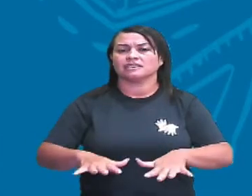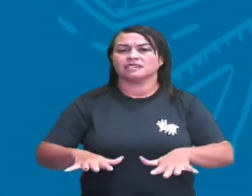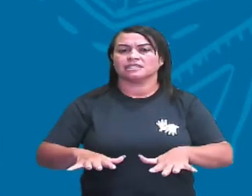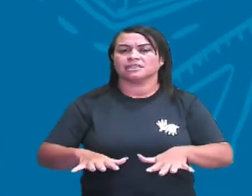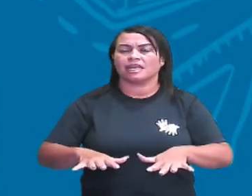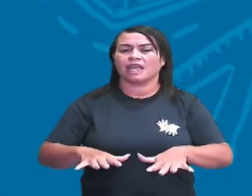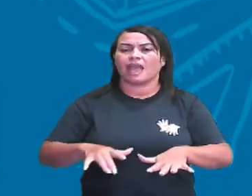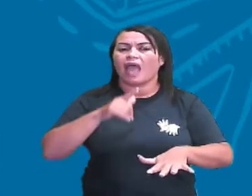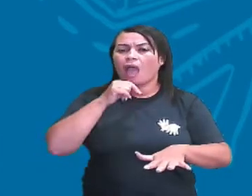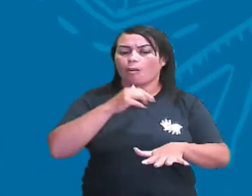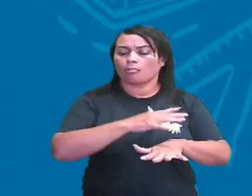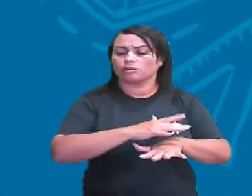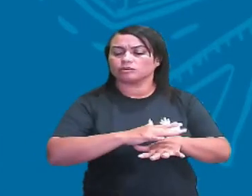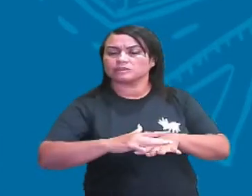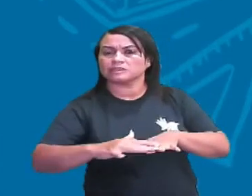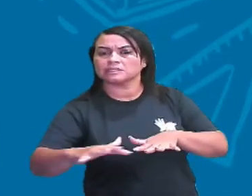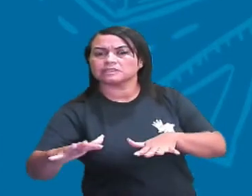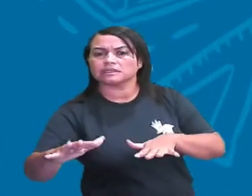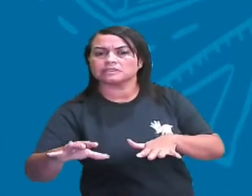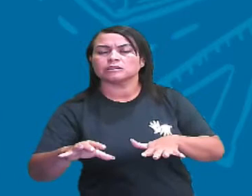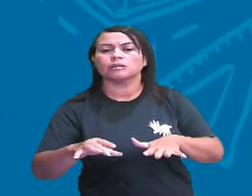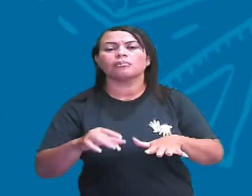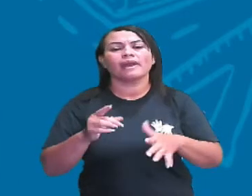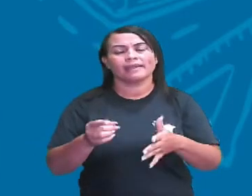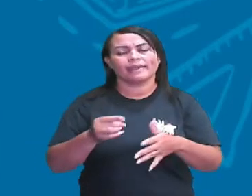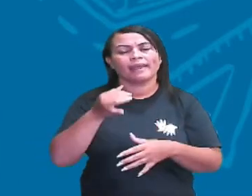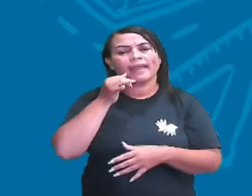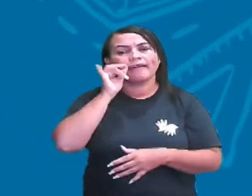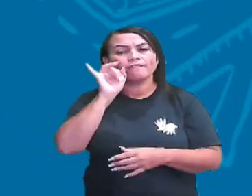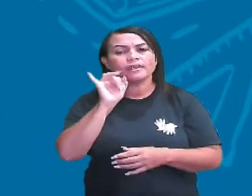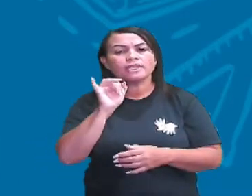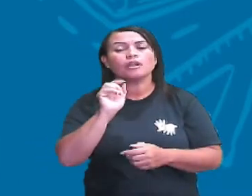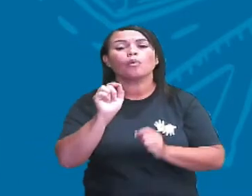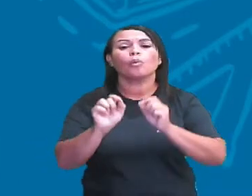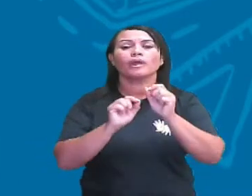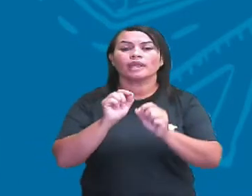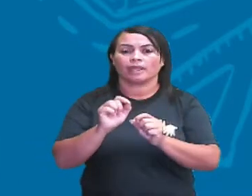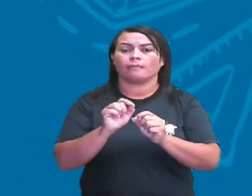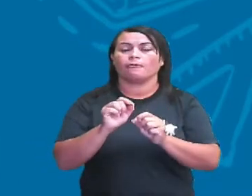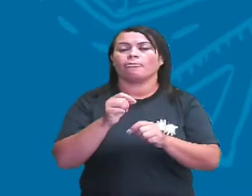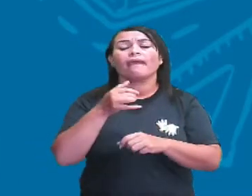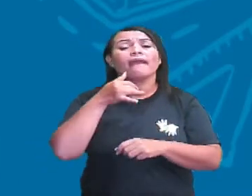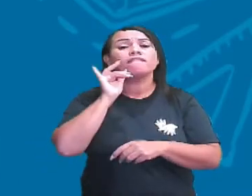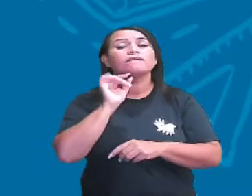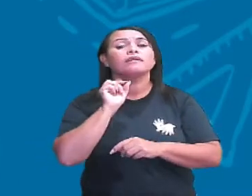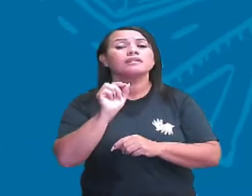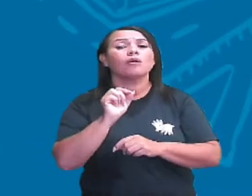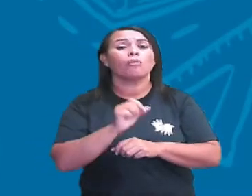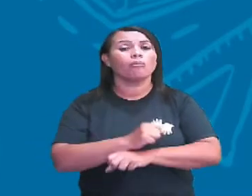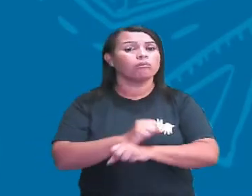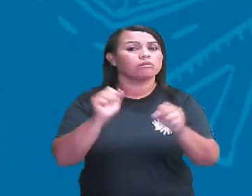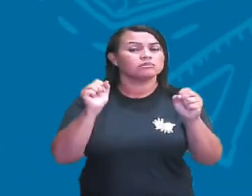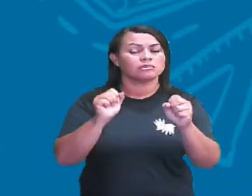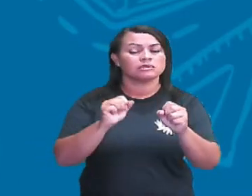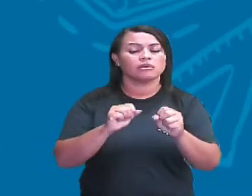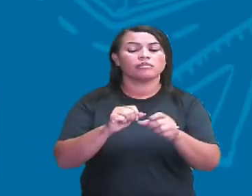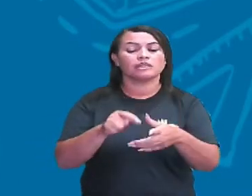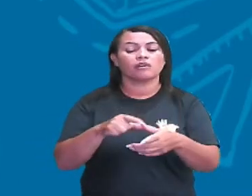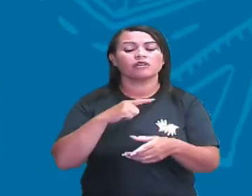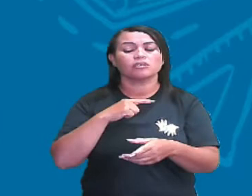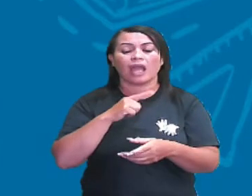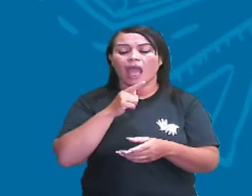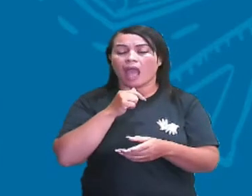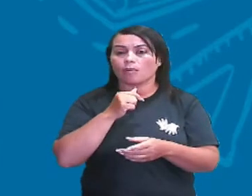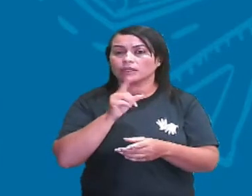asfalto, aumentando a possibilidade de uma explosão. Então, é jogado nesse caminhão, nesse combustível,